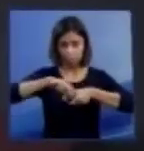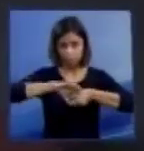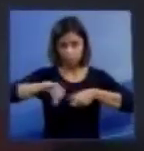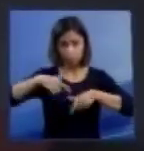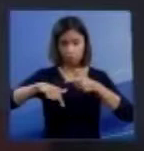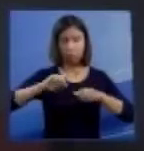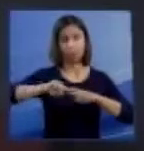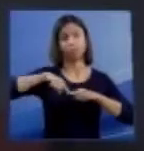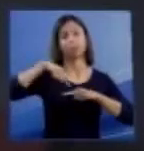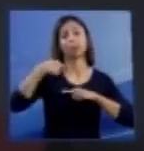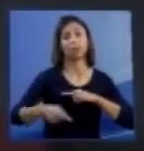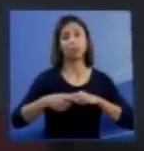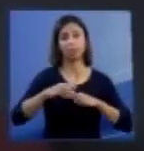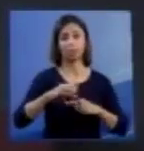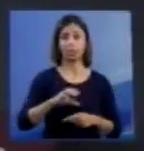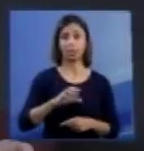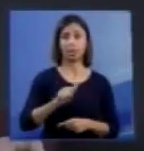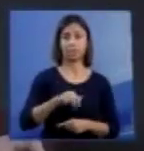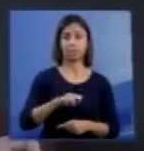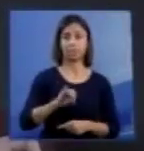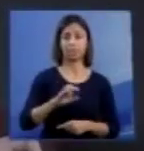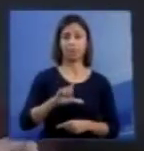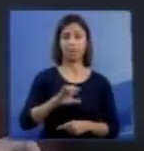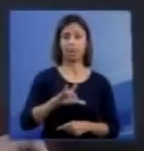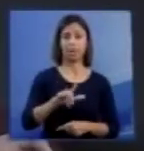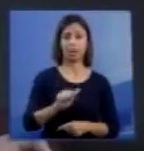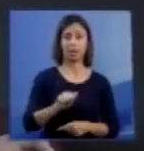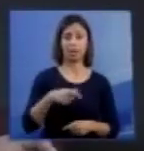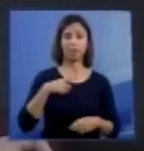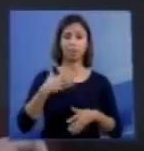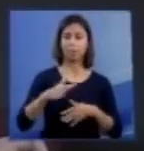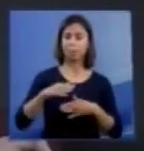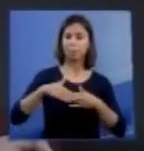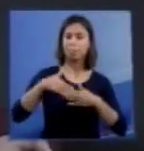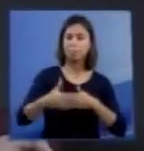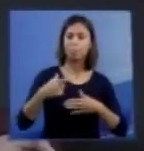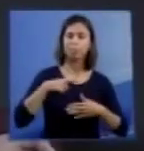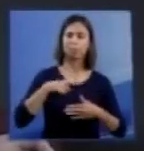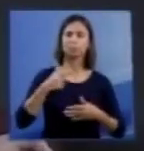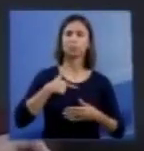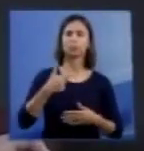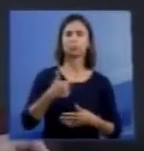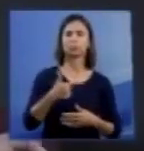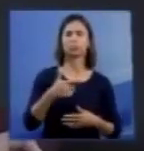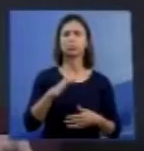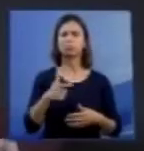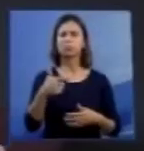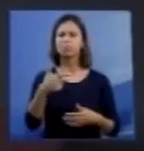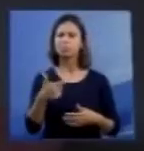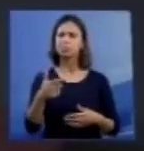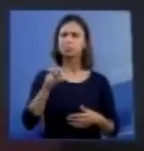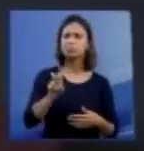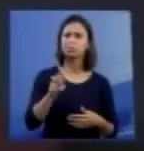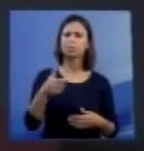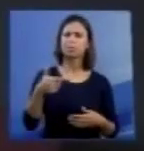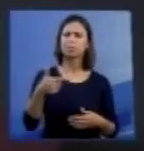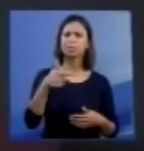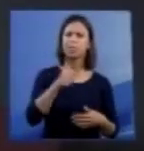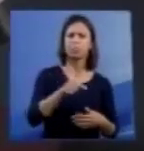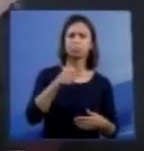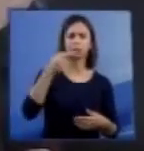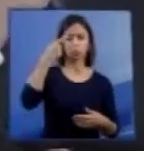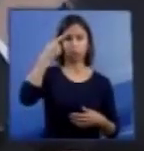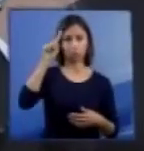o posterior ameningo mielocele, aproximadamente ocorrendo entre o 25º e o 27º dia.